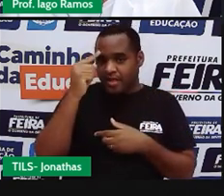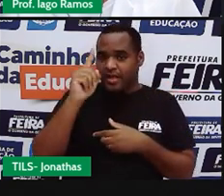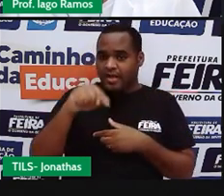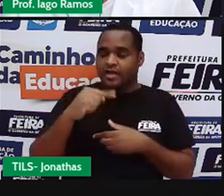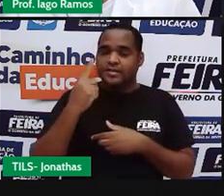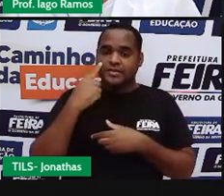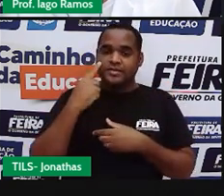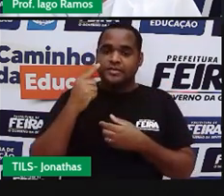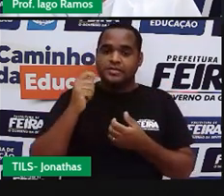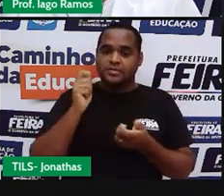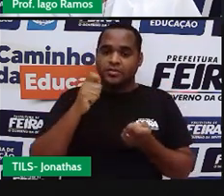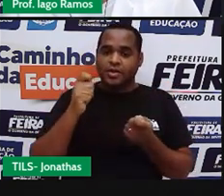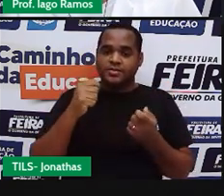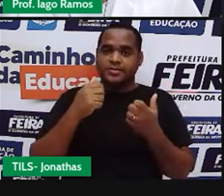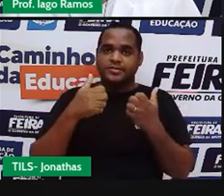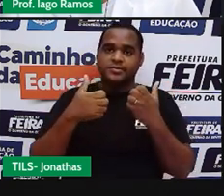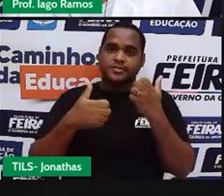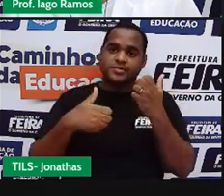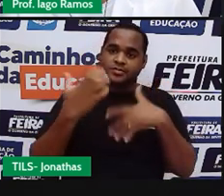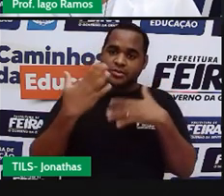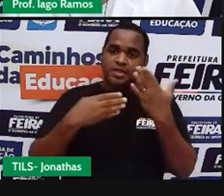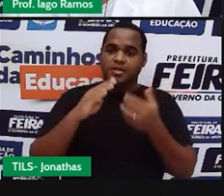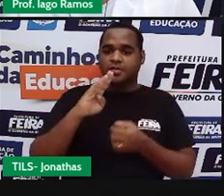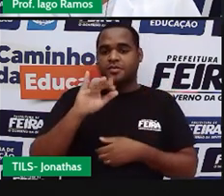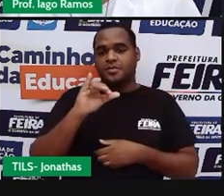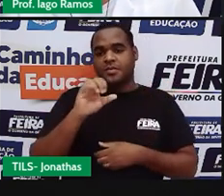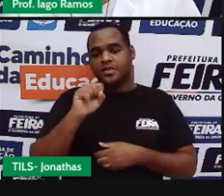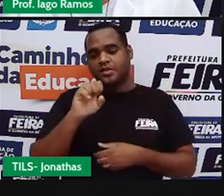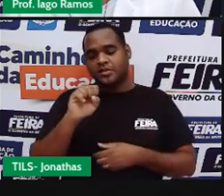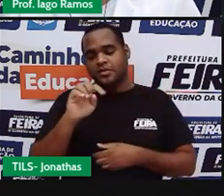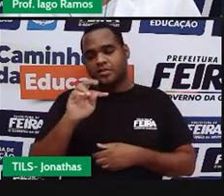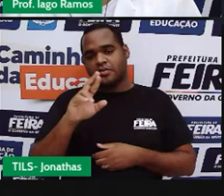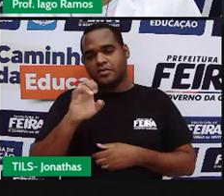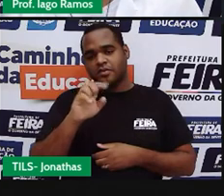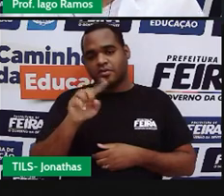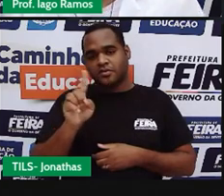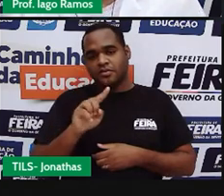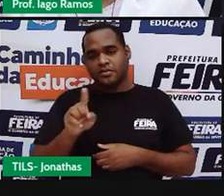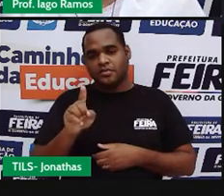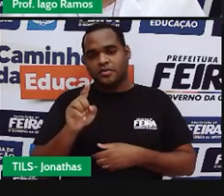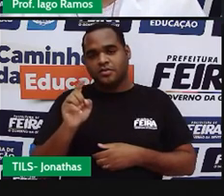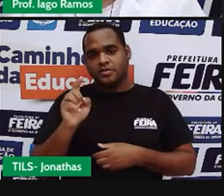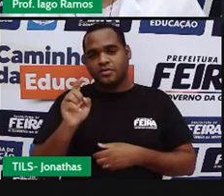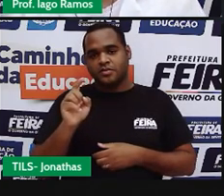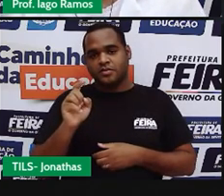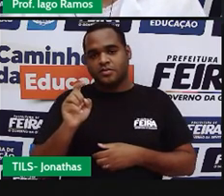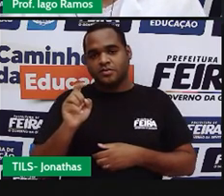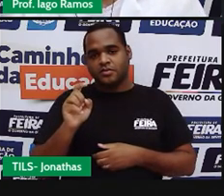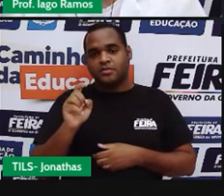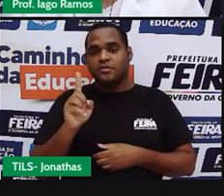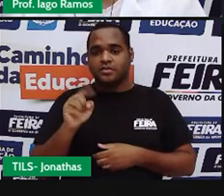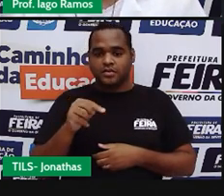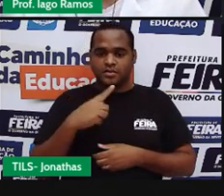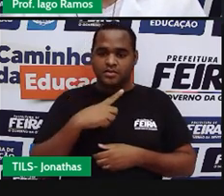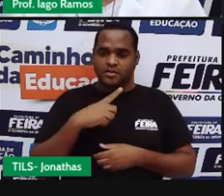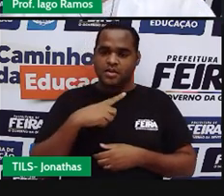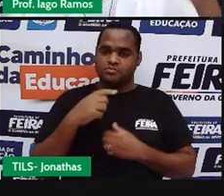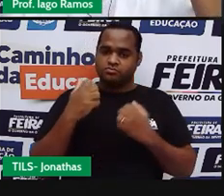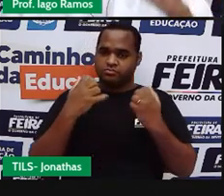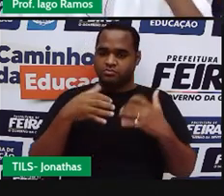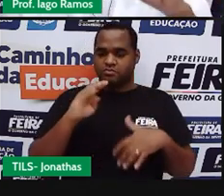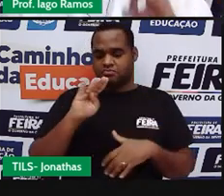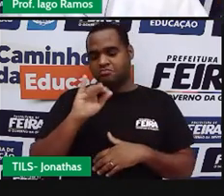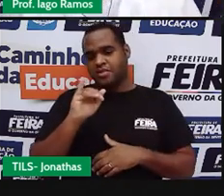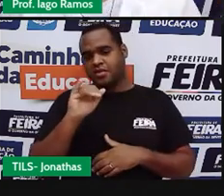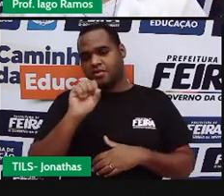seja uma bissetriz. Certo? Não há mais nada aqui a respeito de bissetriz. A